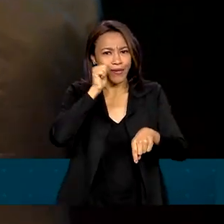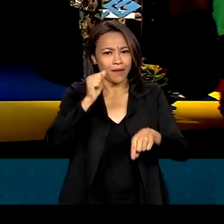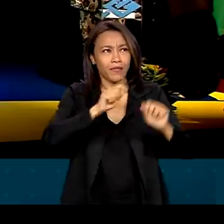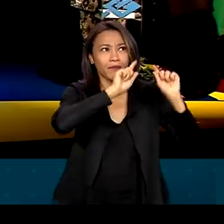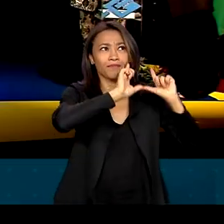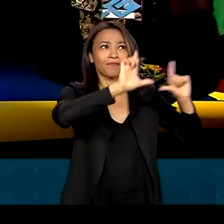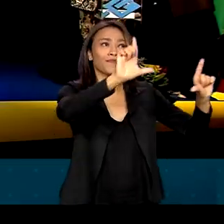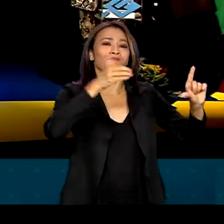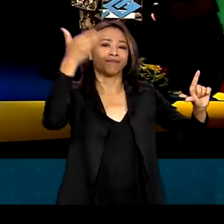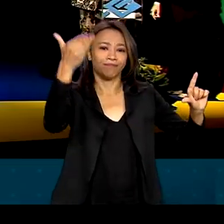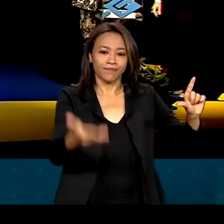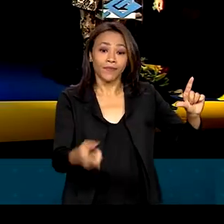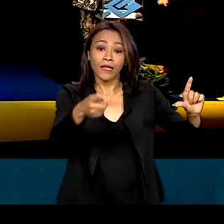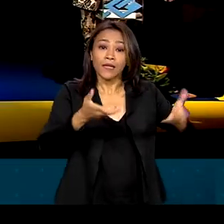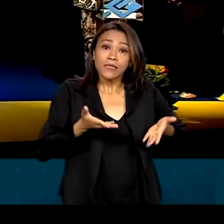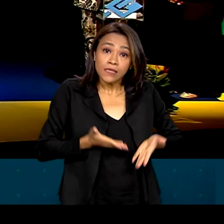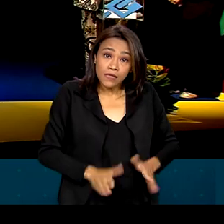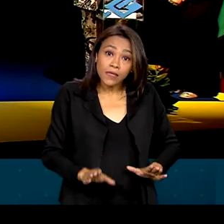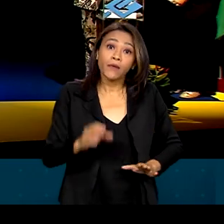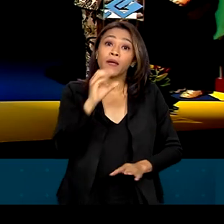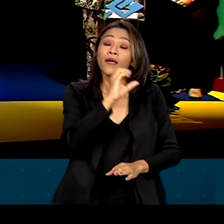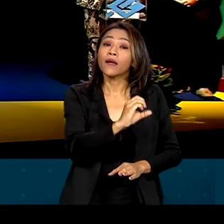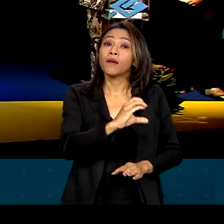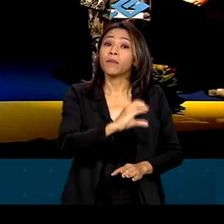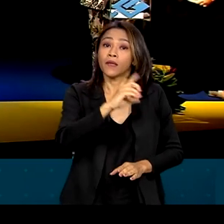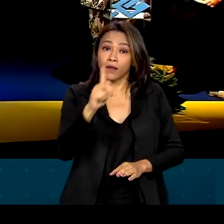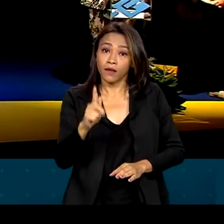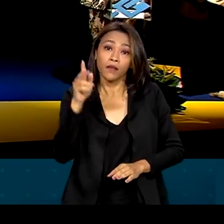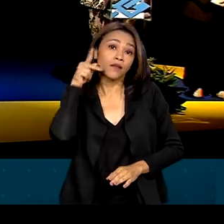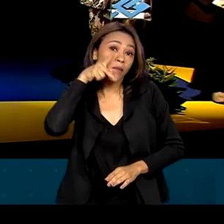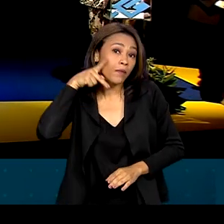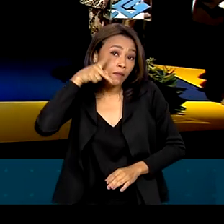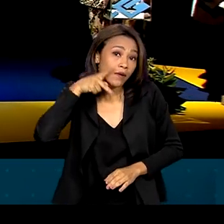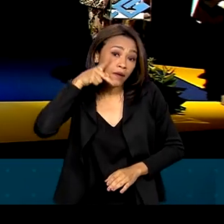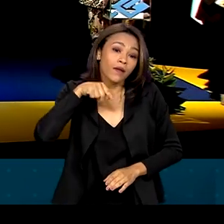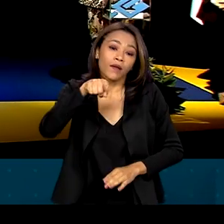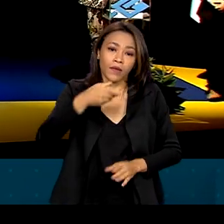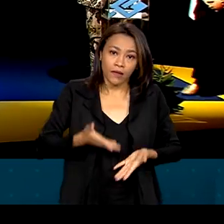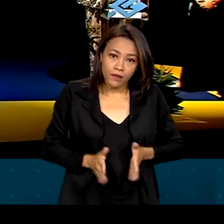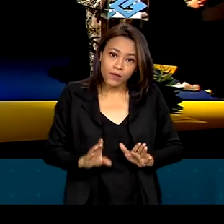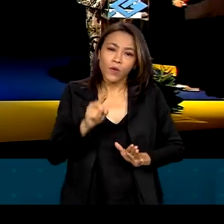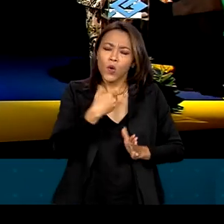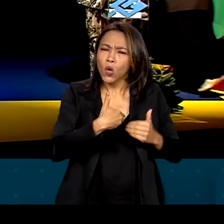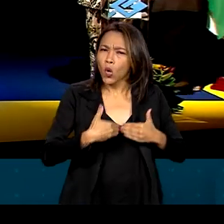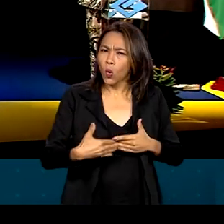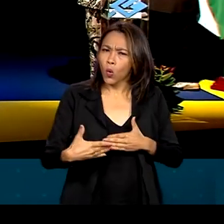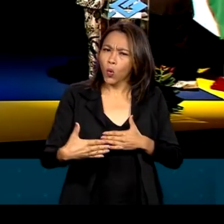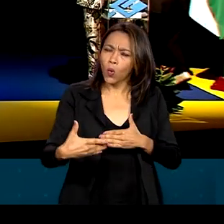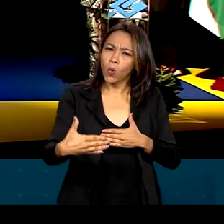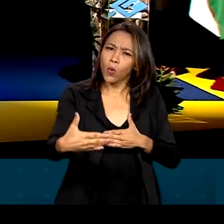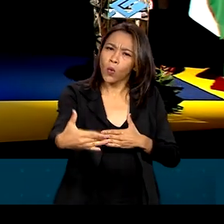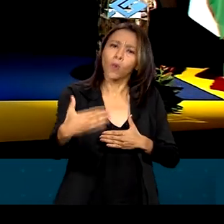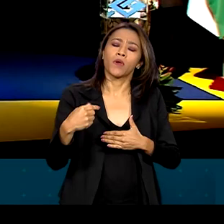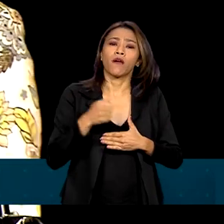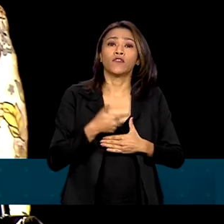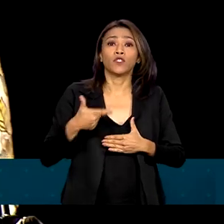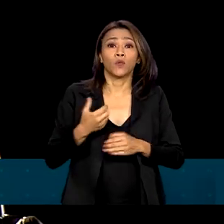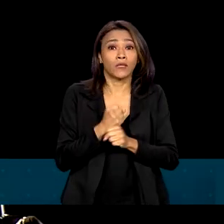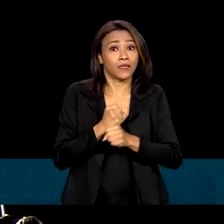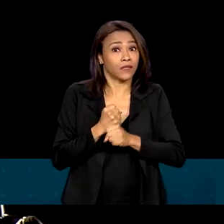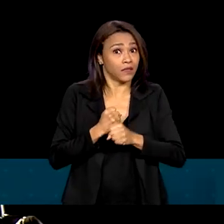banco. Nascida em Campina Grande, na Paraíba, Tarsiana começou sua carreira na empresa há 22 anos.